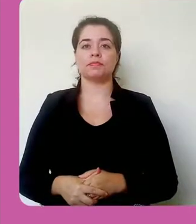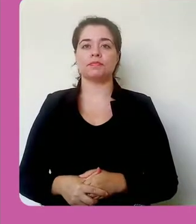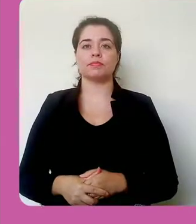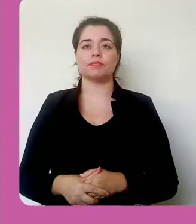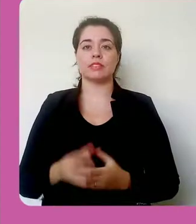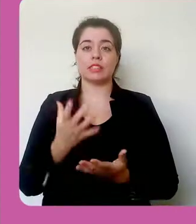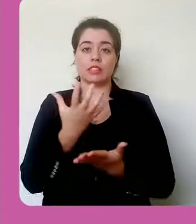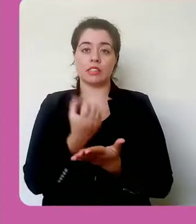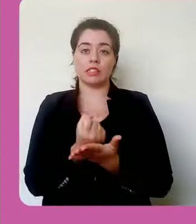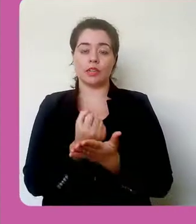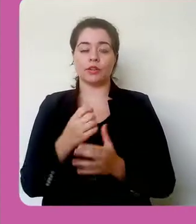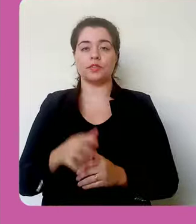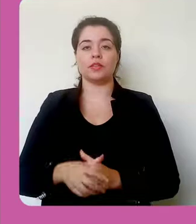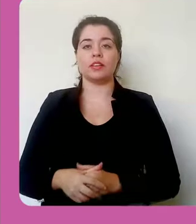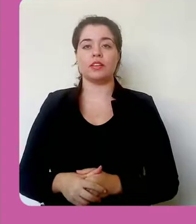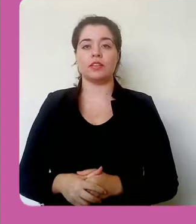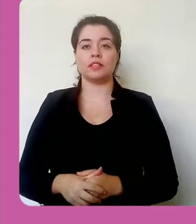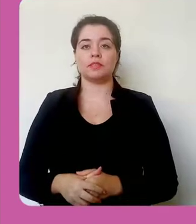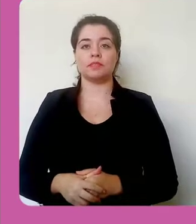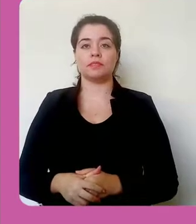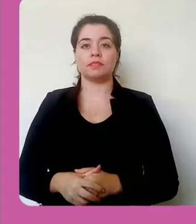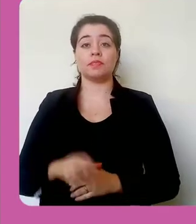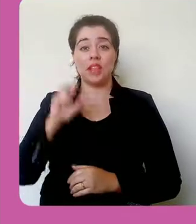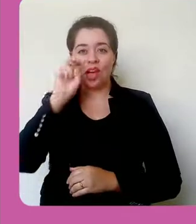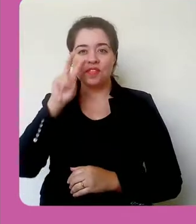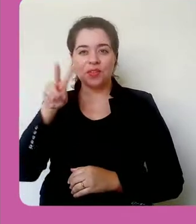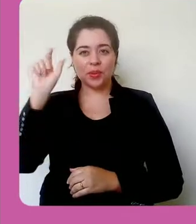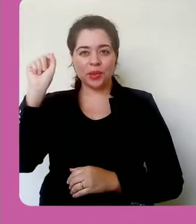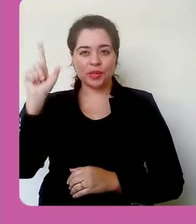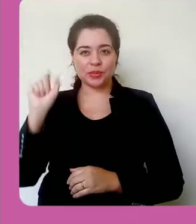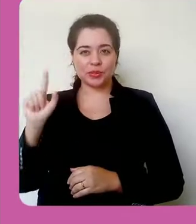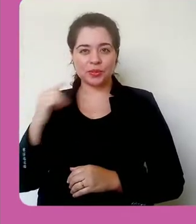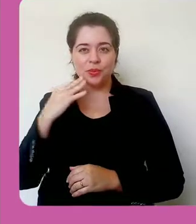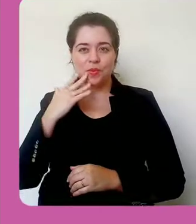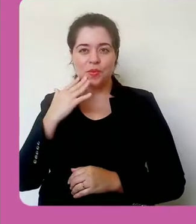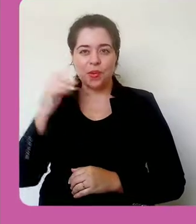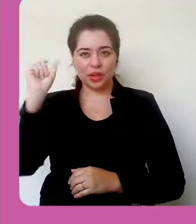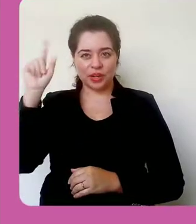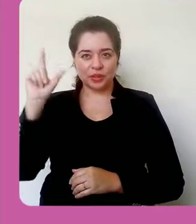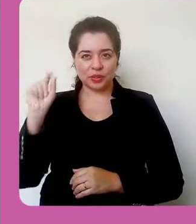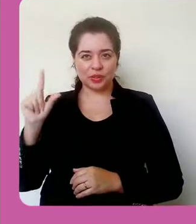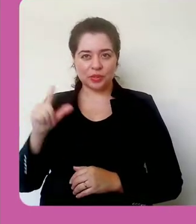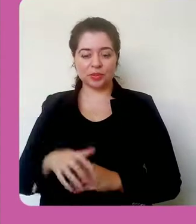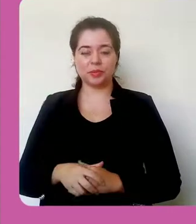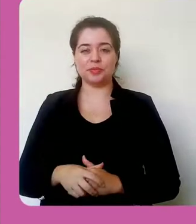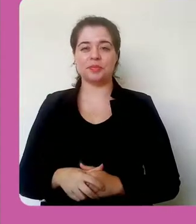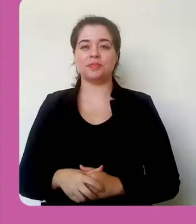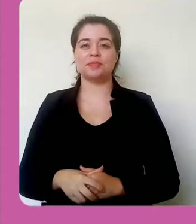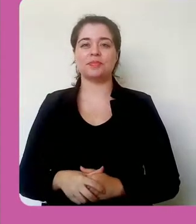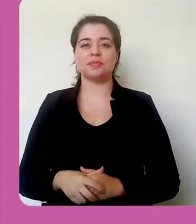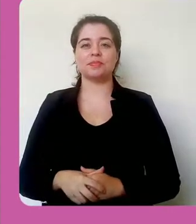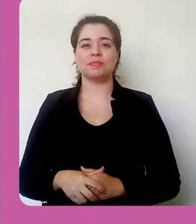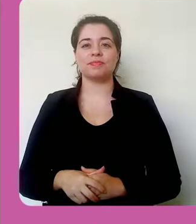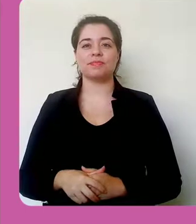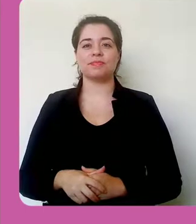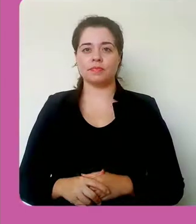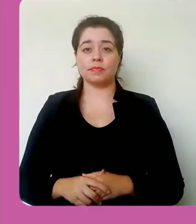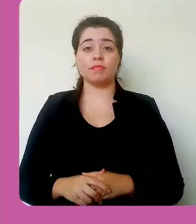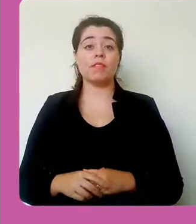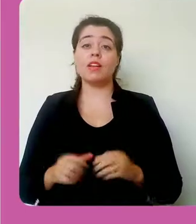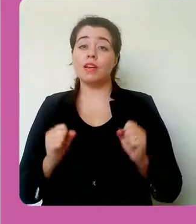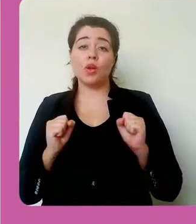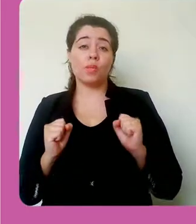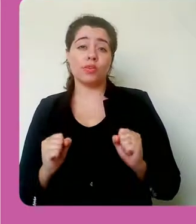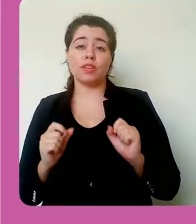Salvei. Parece ele azulzinho, ó. Vejam como que ele aparece. Então, poderia fazer toda a